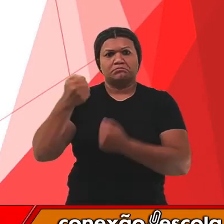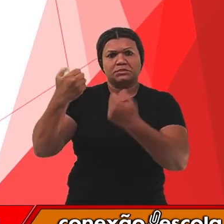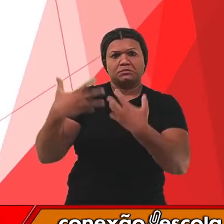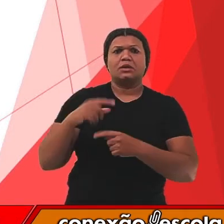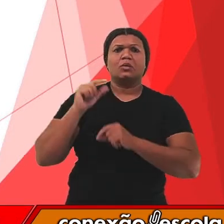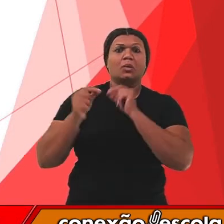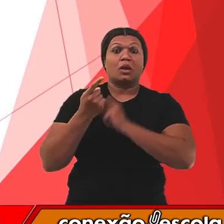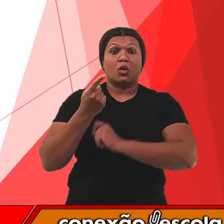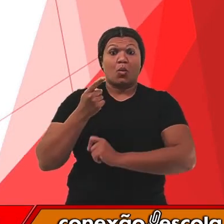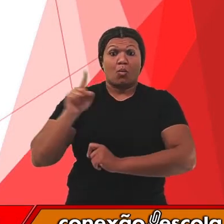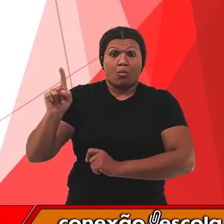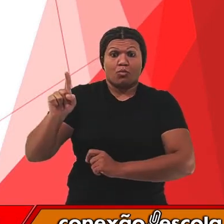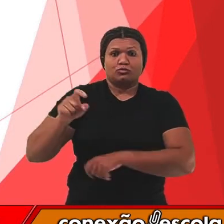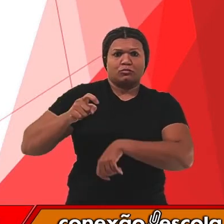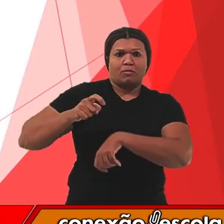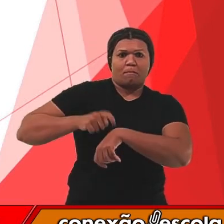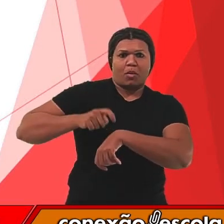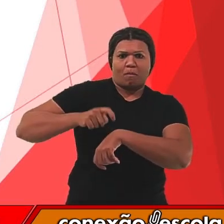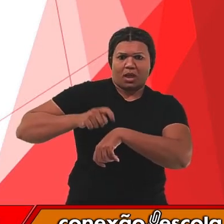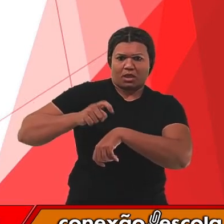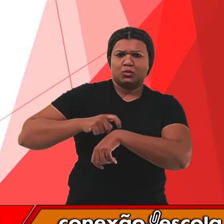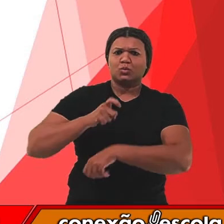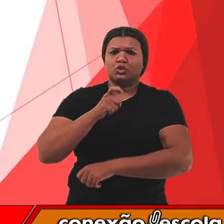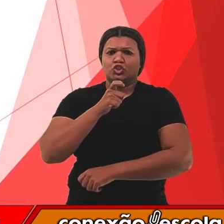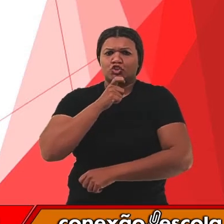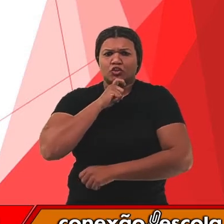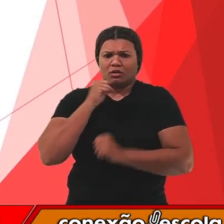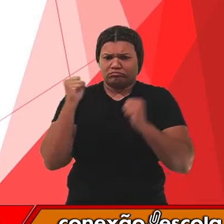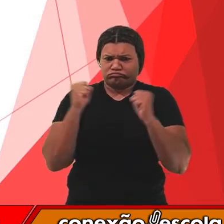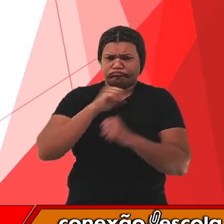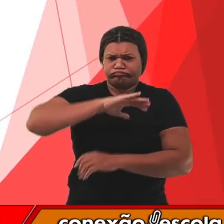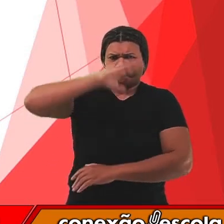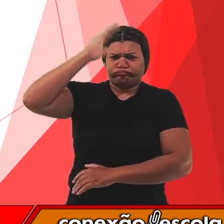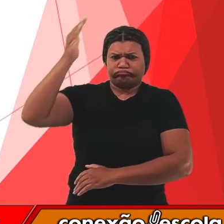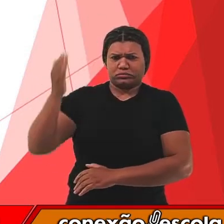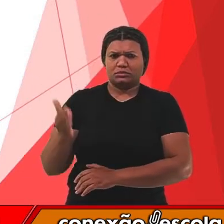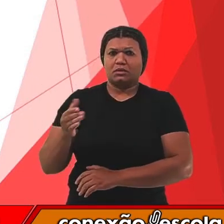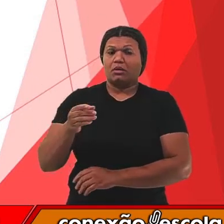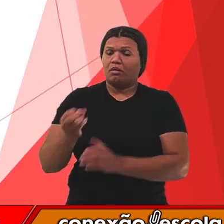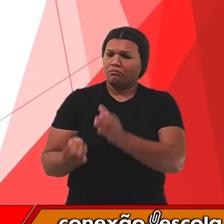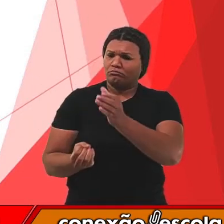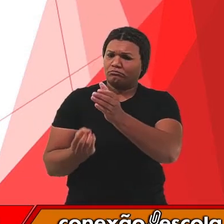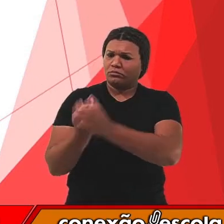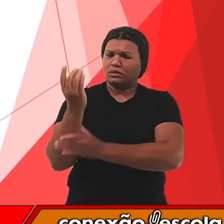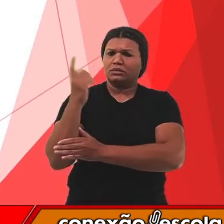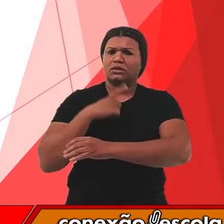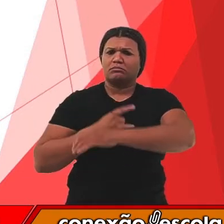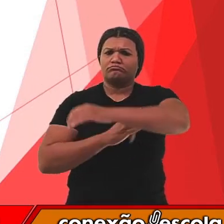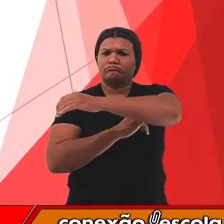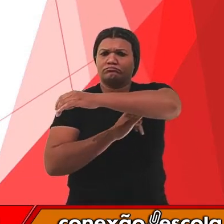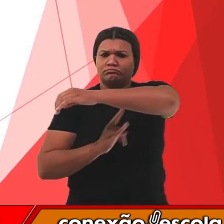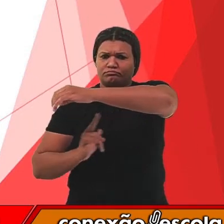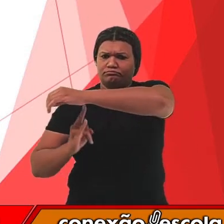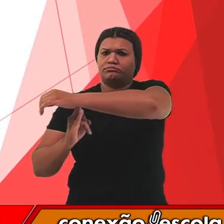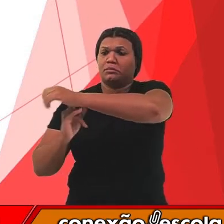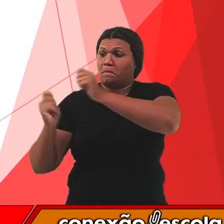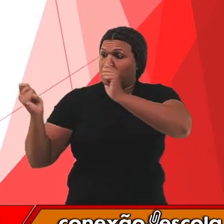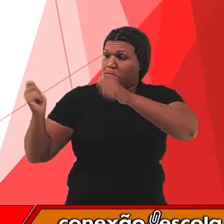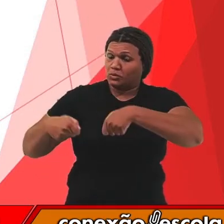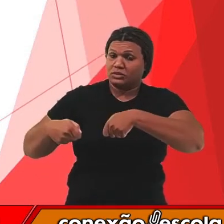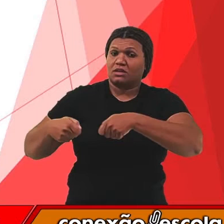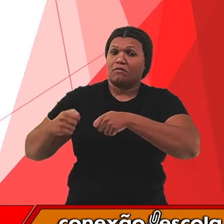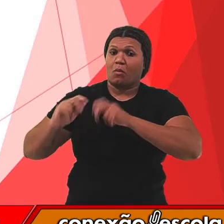Era Glacial, uma ponte de gelo teria se formado no Estreito de Bering, tornando possível a passagem de grupos humanos